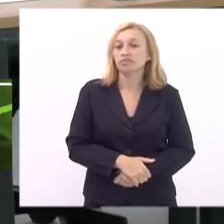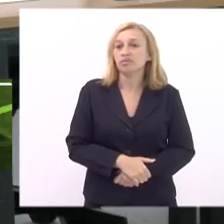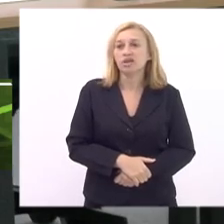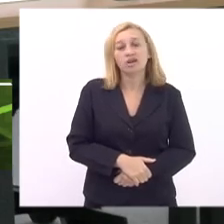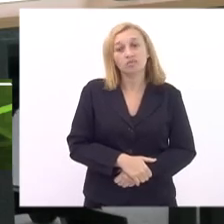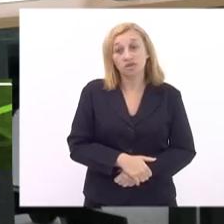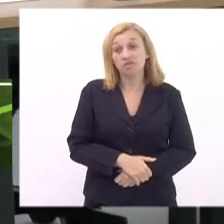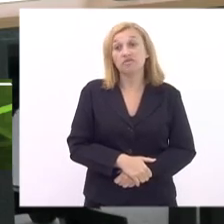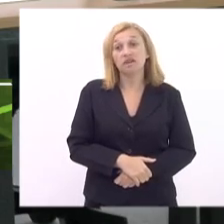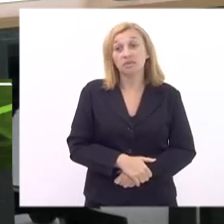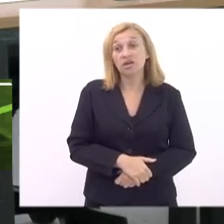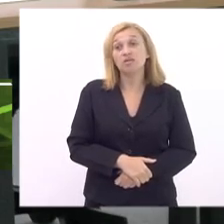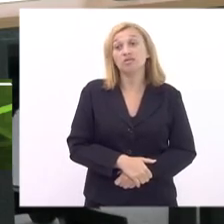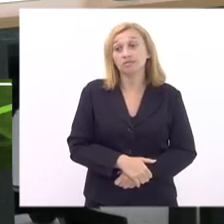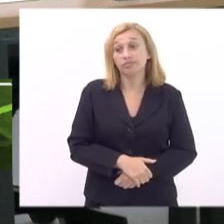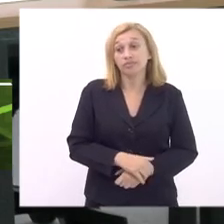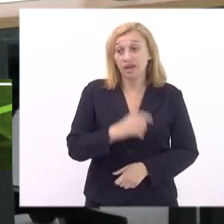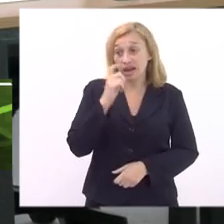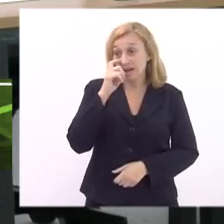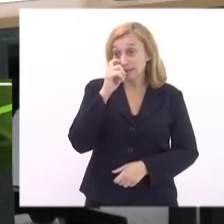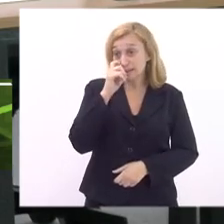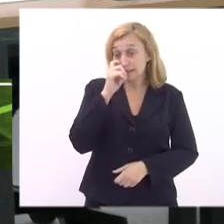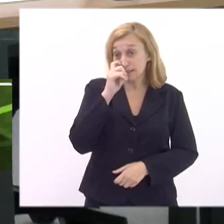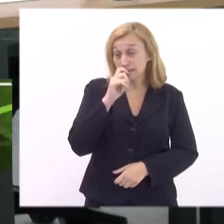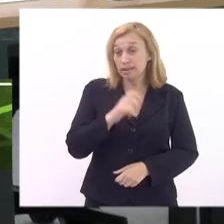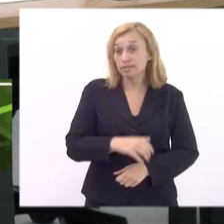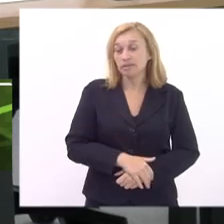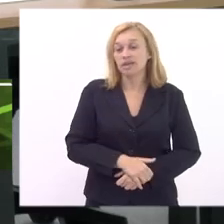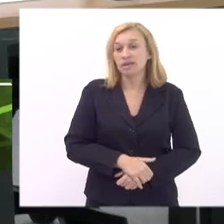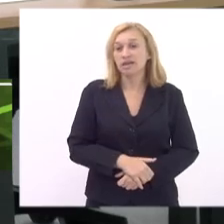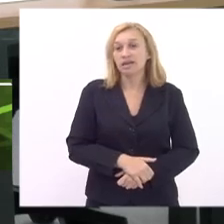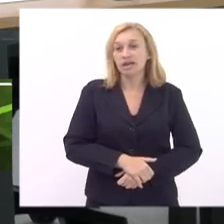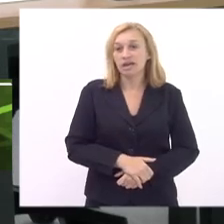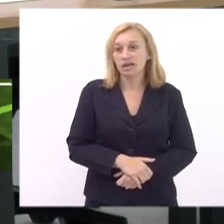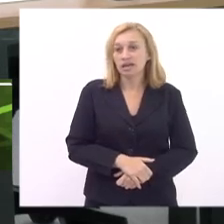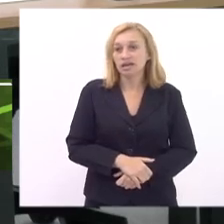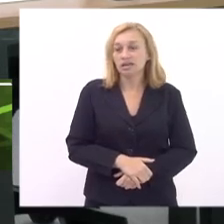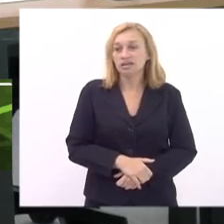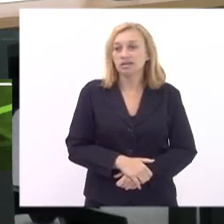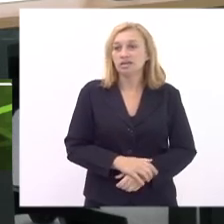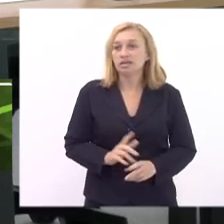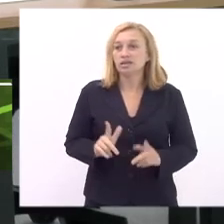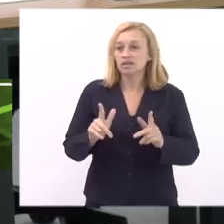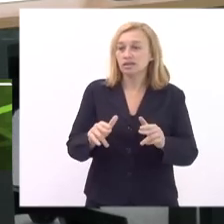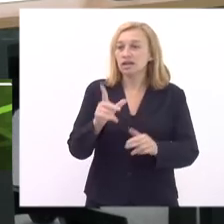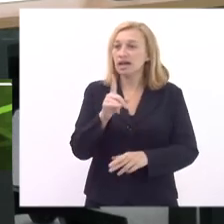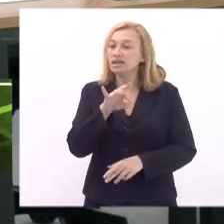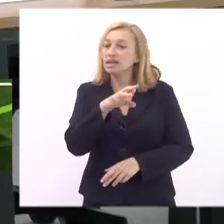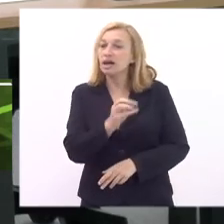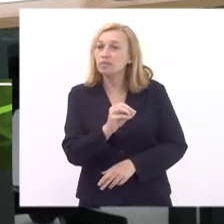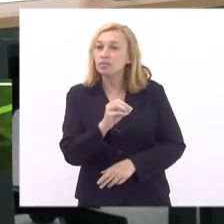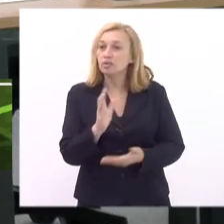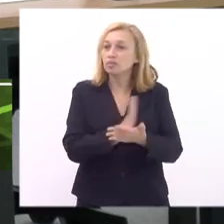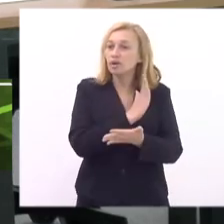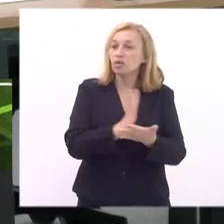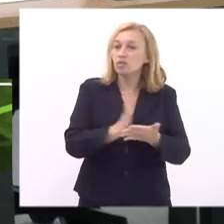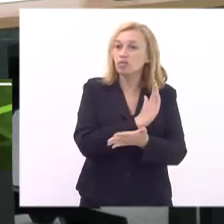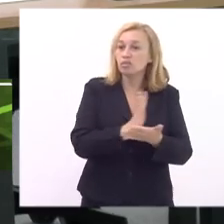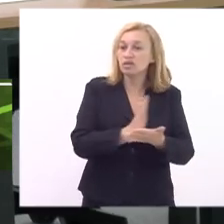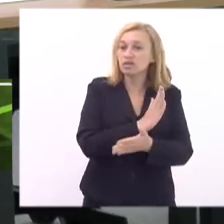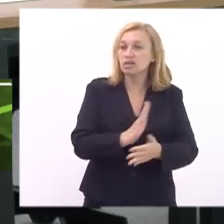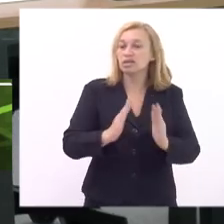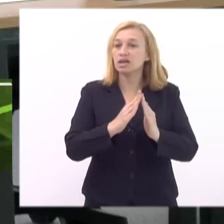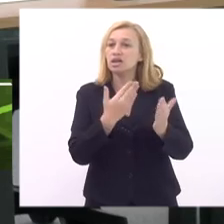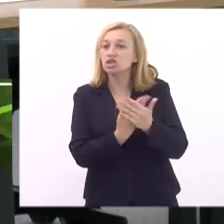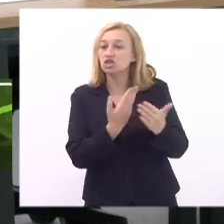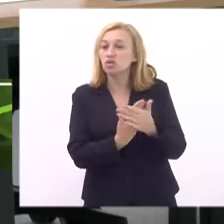obrigado Natan né destaco a esse ponto da fala do Natan que além de ter que adequar o cardápio algumas escolas que estão em horário integral né lá é horário